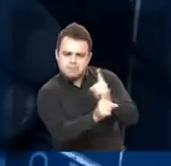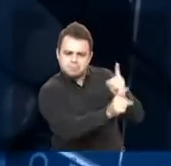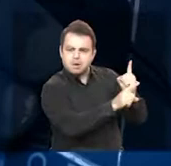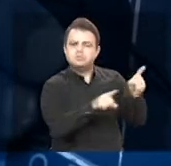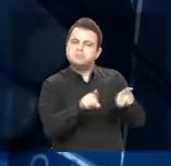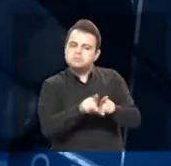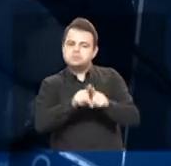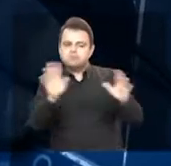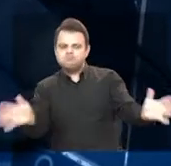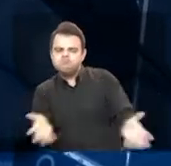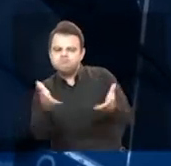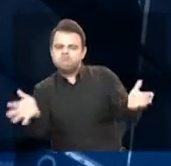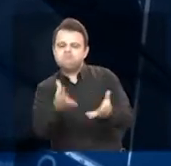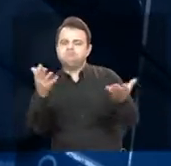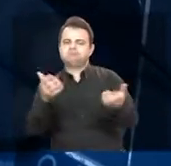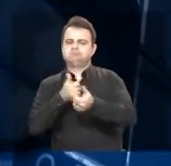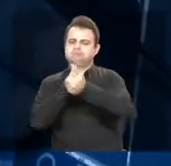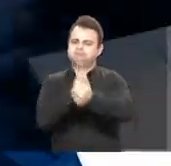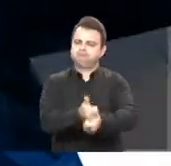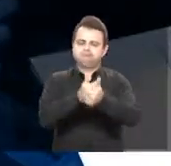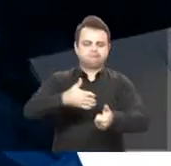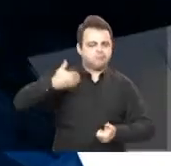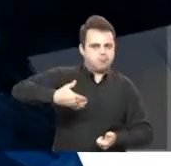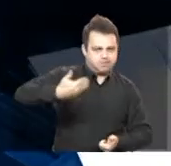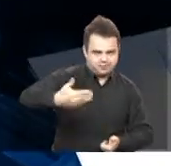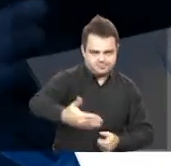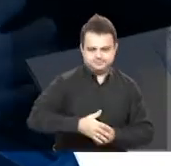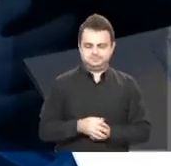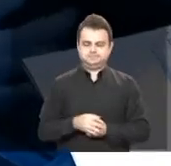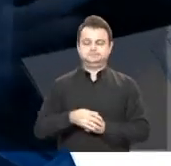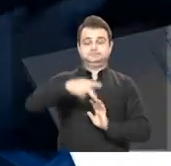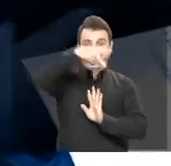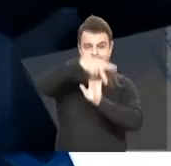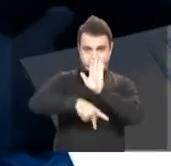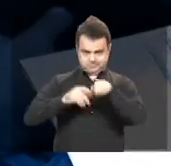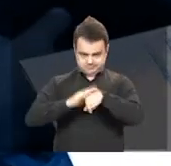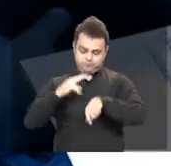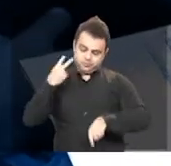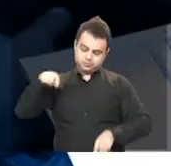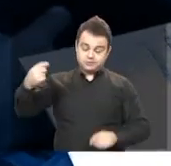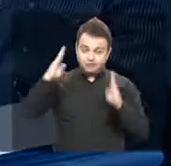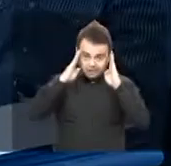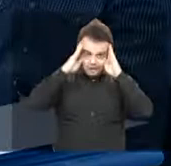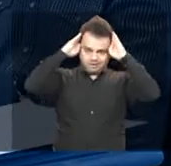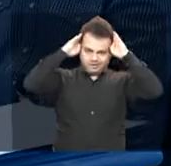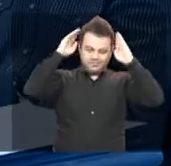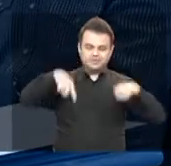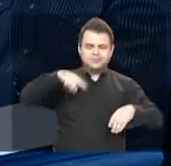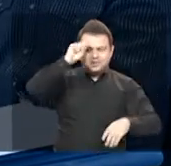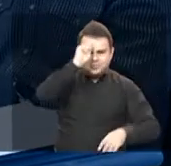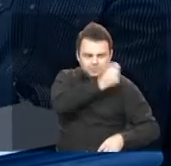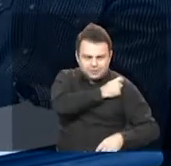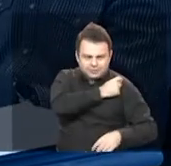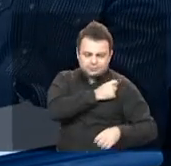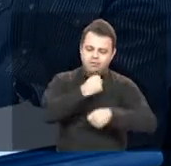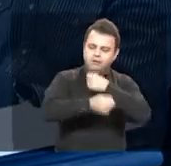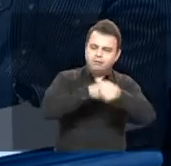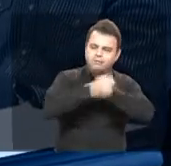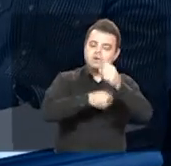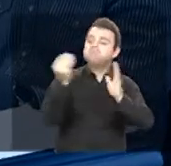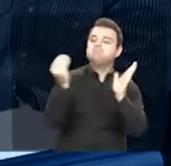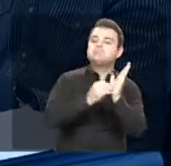Aprendizagem no município. Proposta do vereador Paulo Paulera inclui no calendário oficial do município o Dia